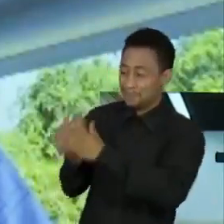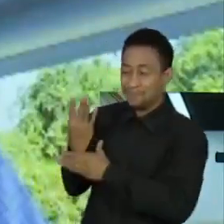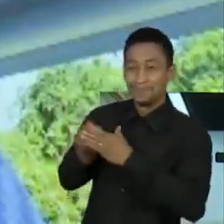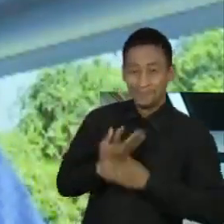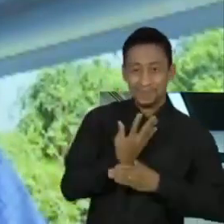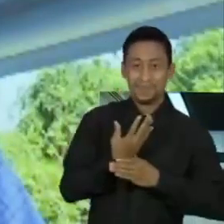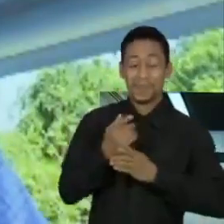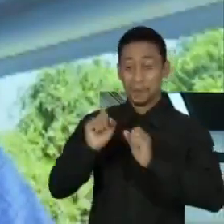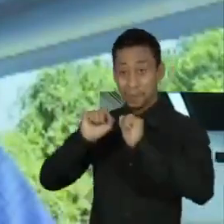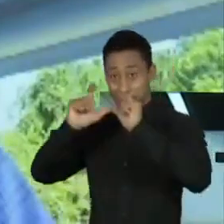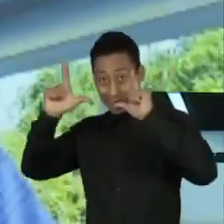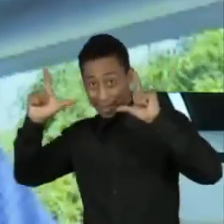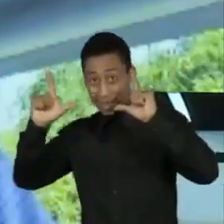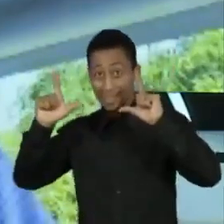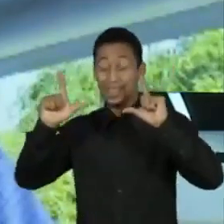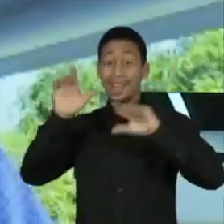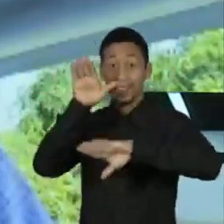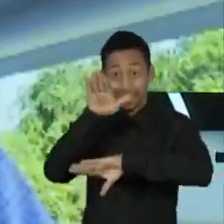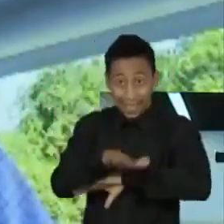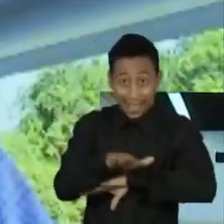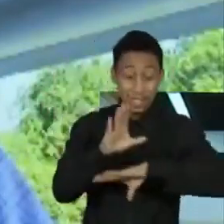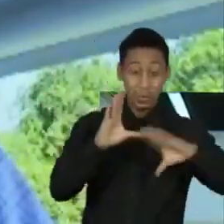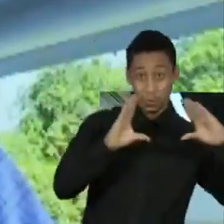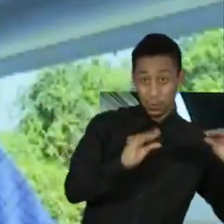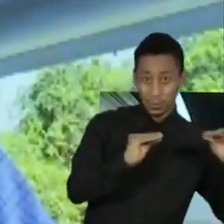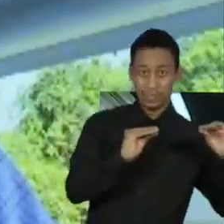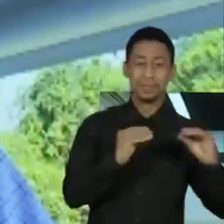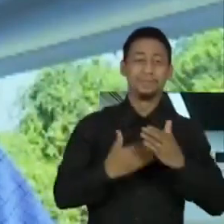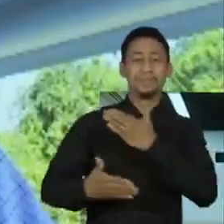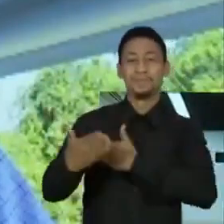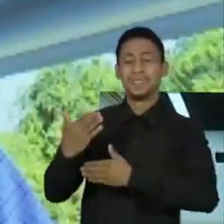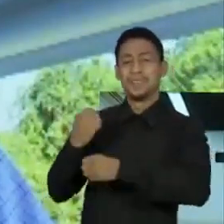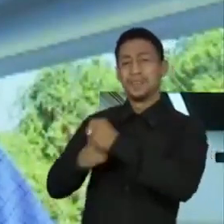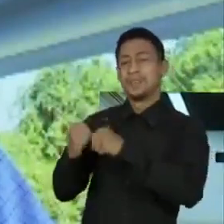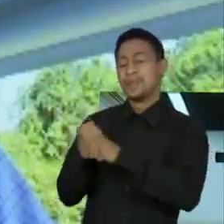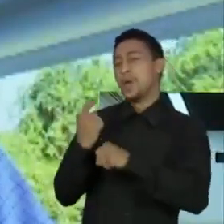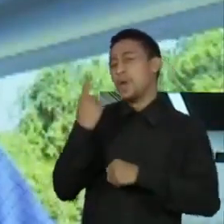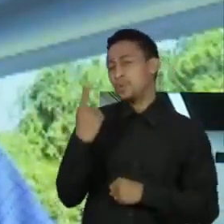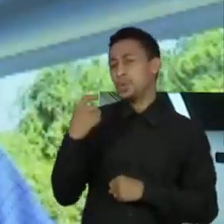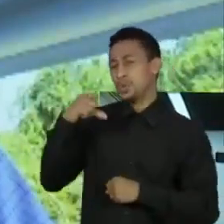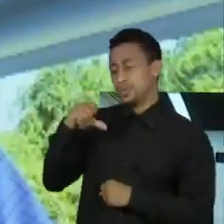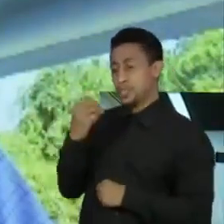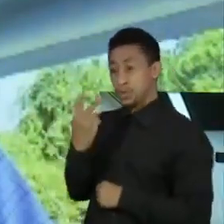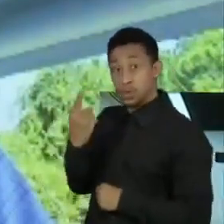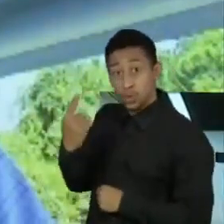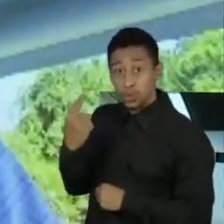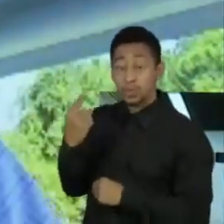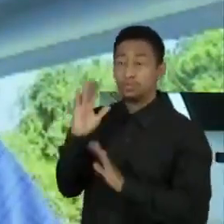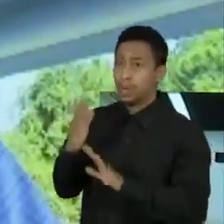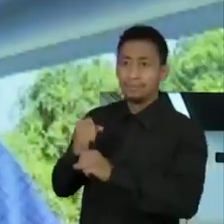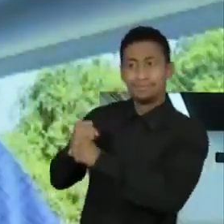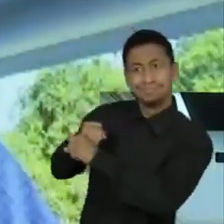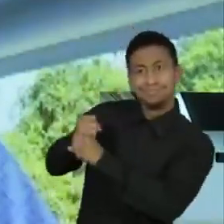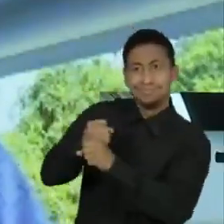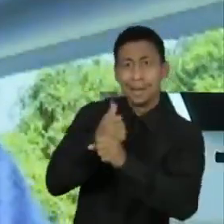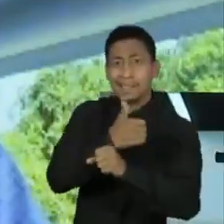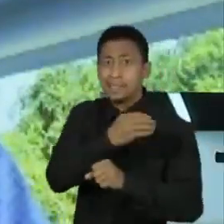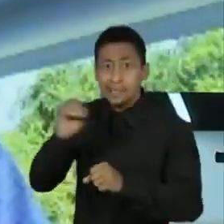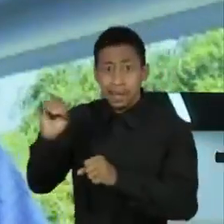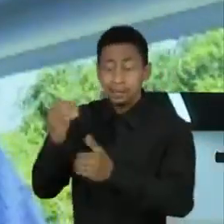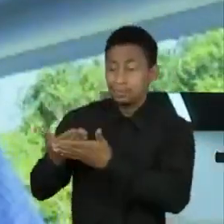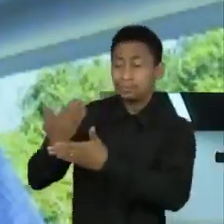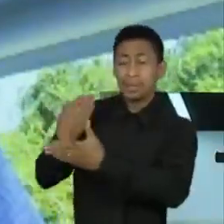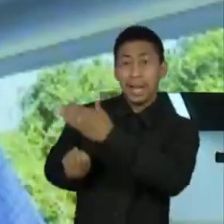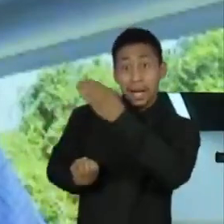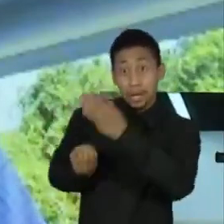O momento dos pioneiros, que é em 1921, há 100 anos, quando começou ainda como Folha da Noite, que era um jornal